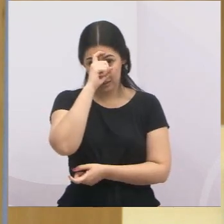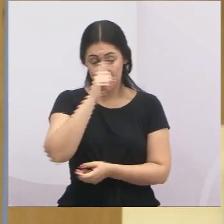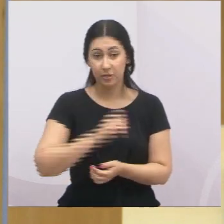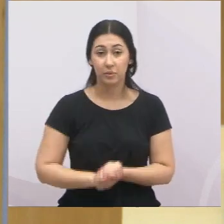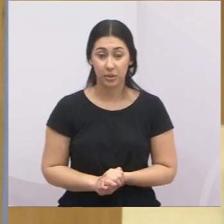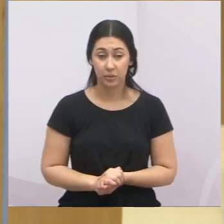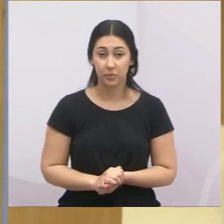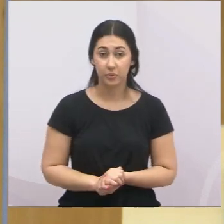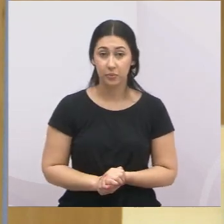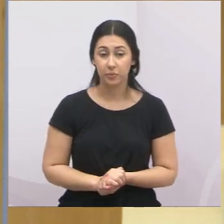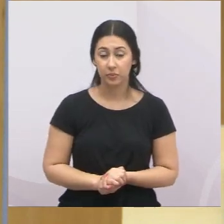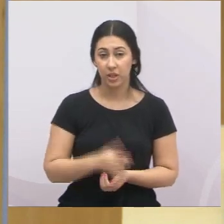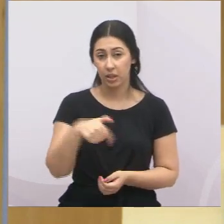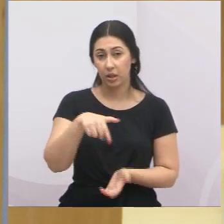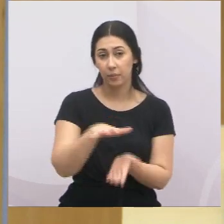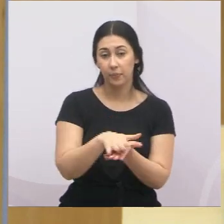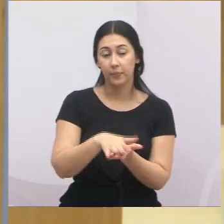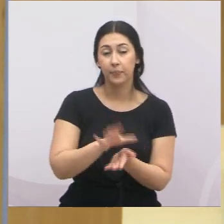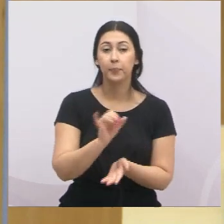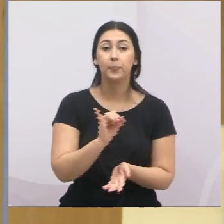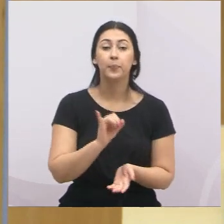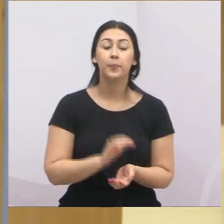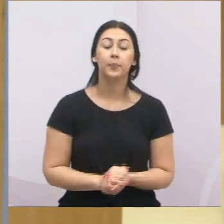de urgência e emergência na nossa cidade.